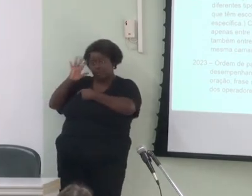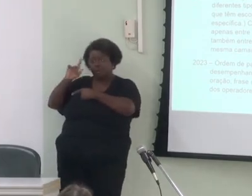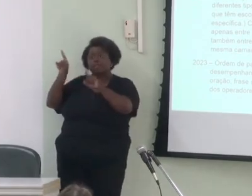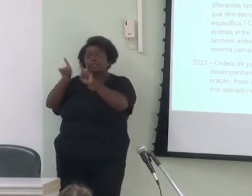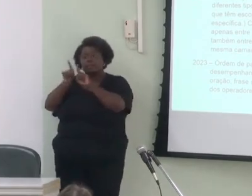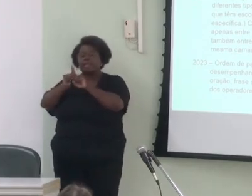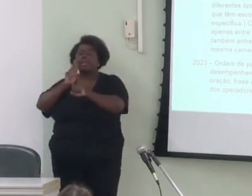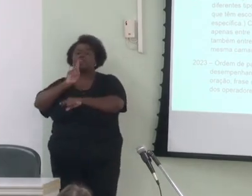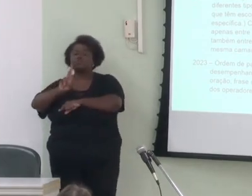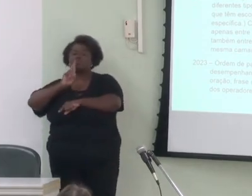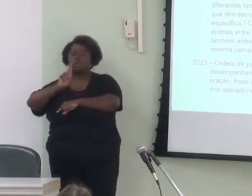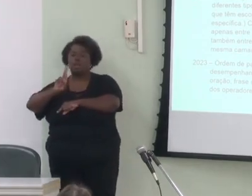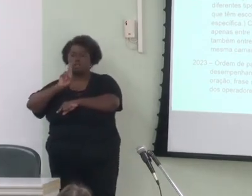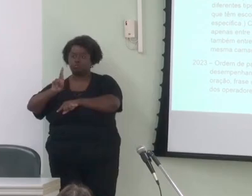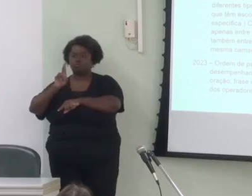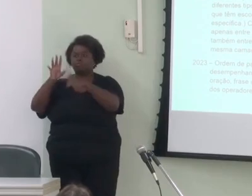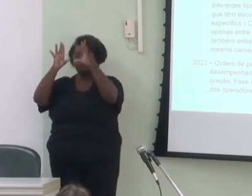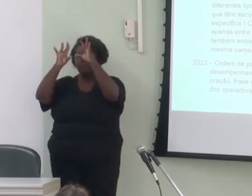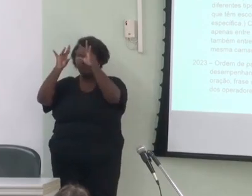descritivos.